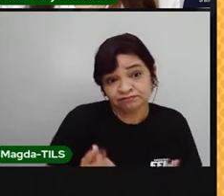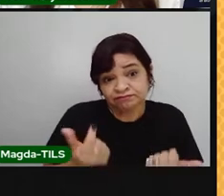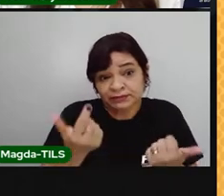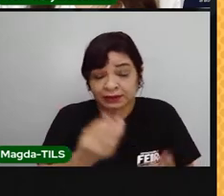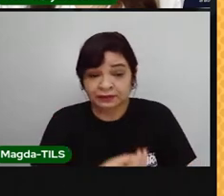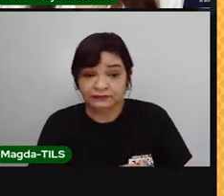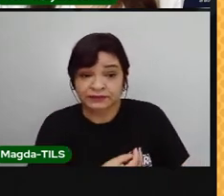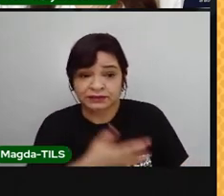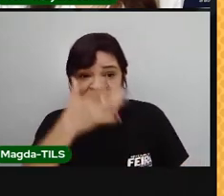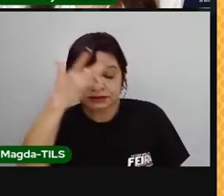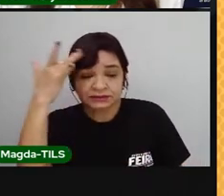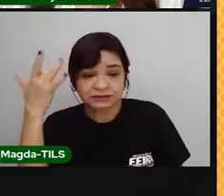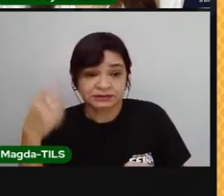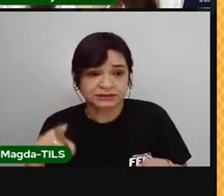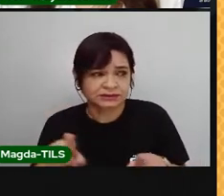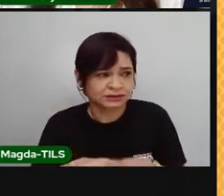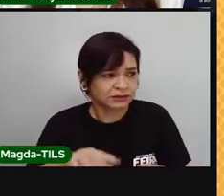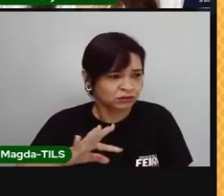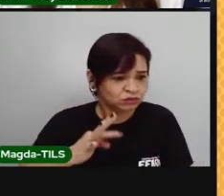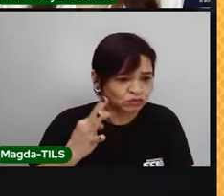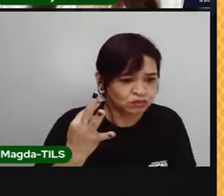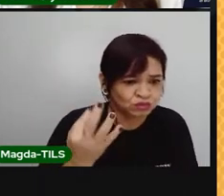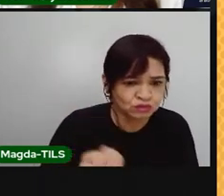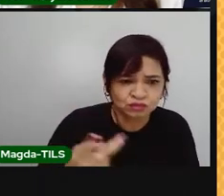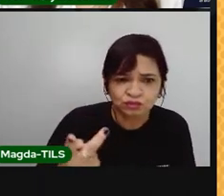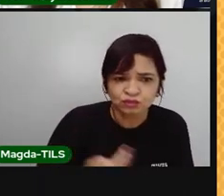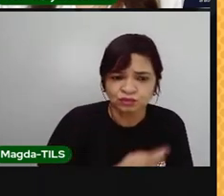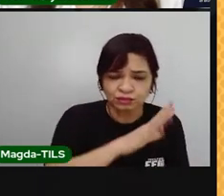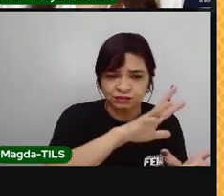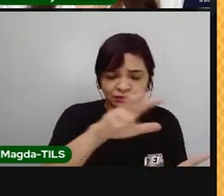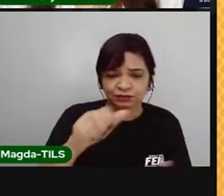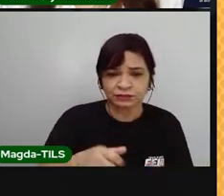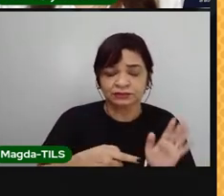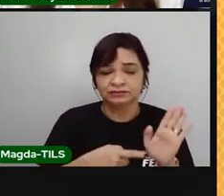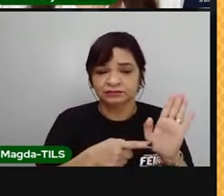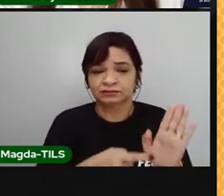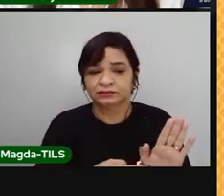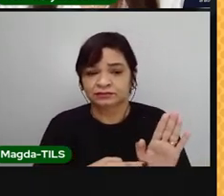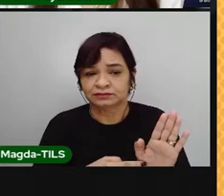pessoas e na vida de todos os seres vivos. Apresentamos alguns dados.